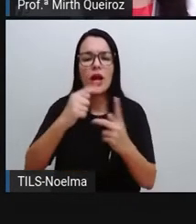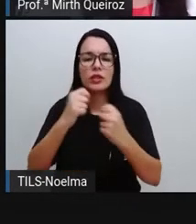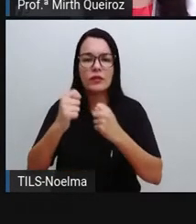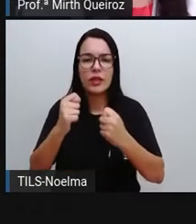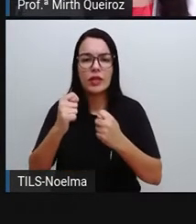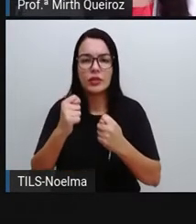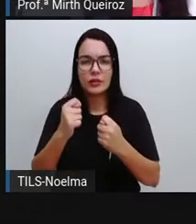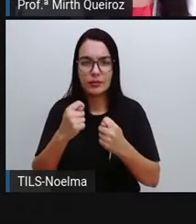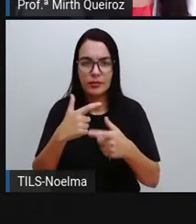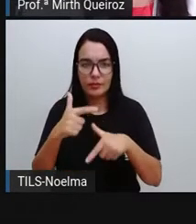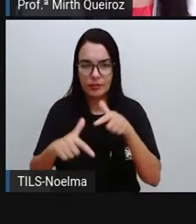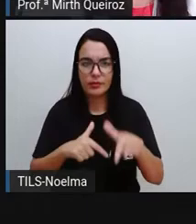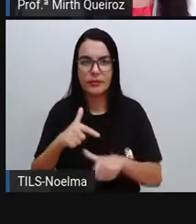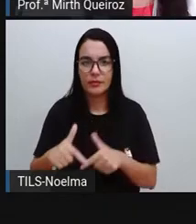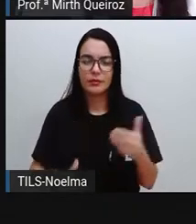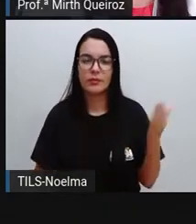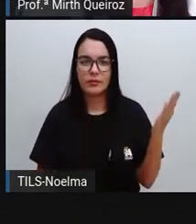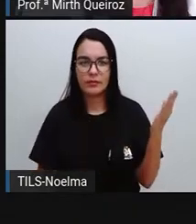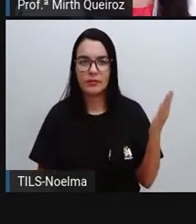econômicas. Vamos lá?